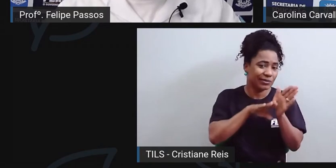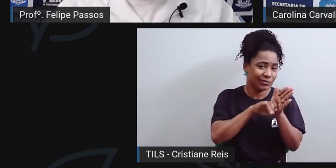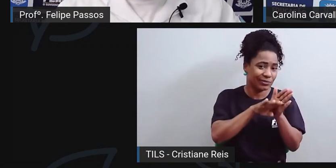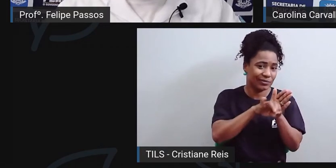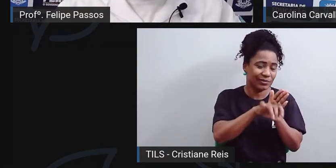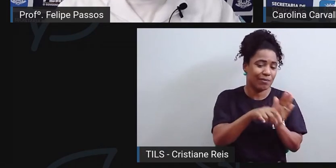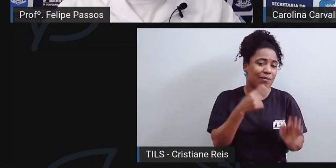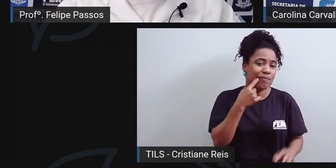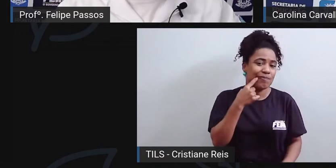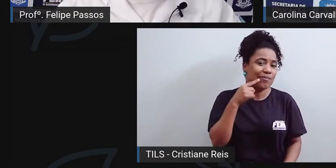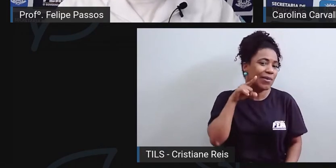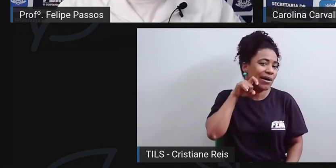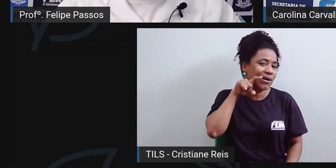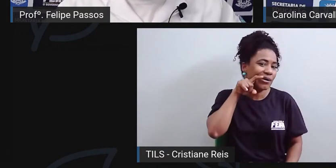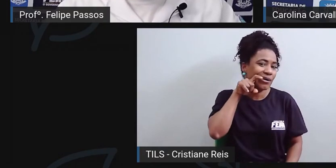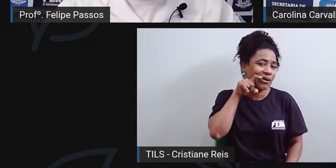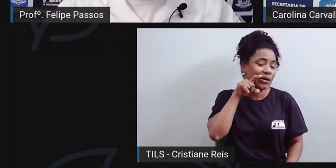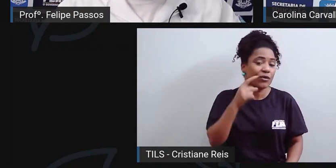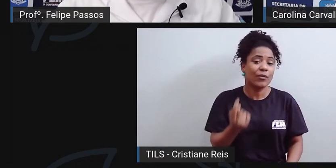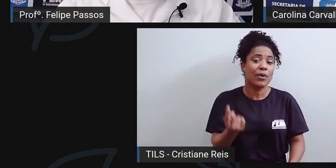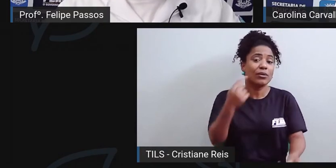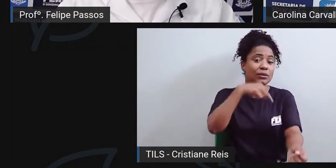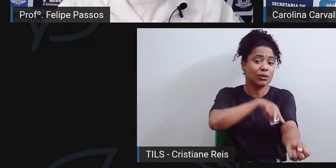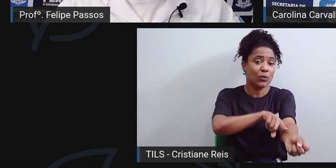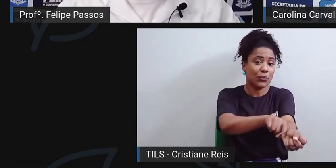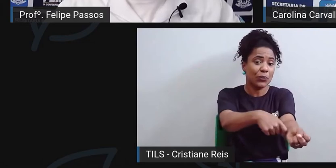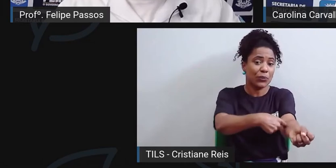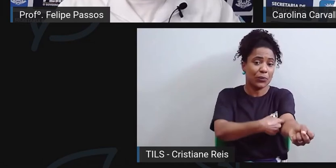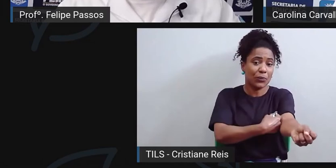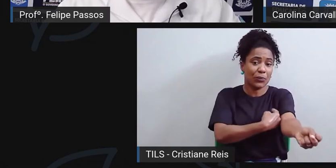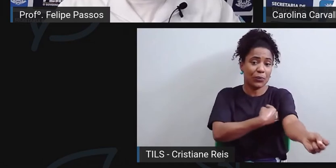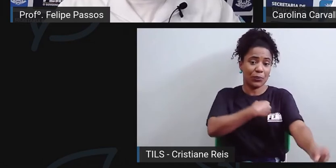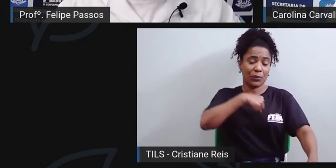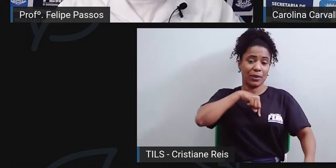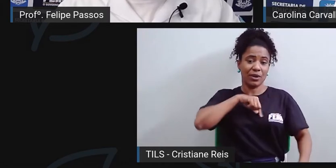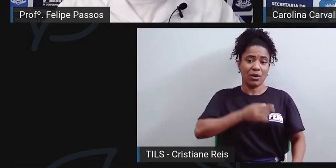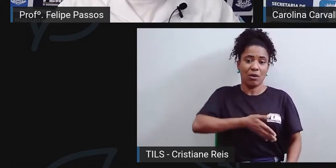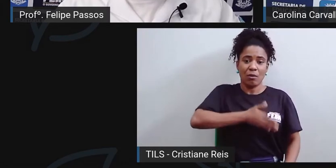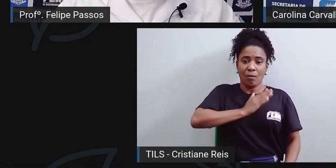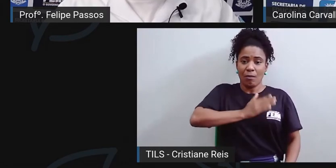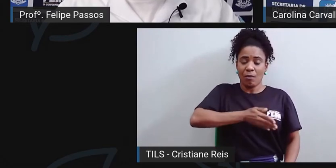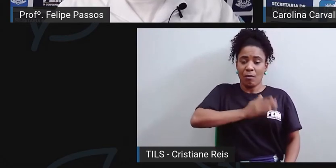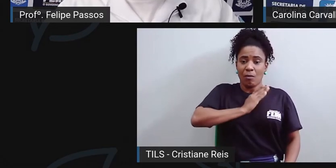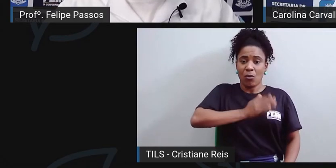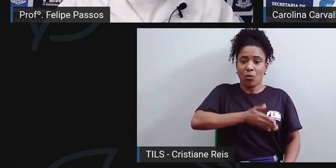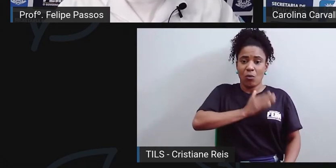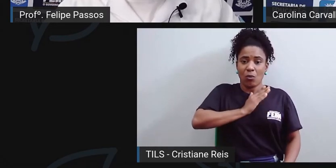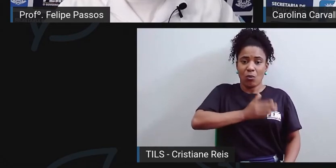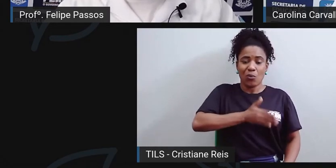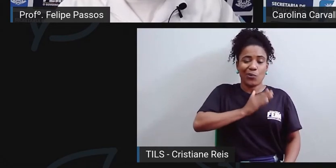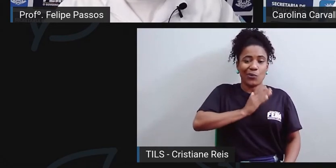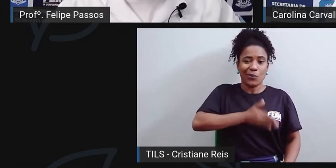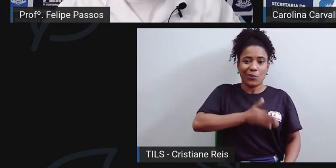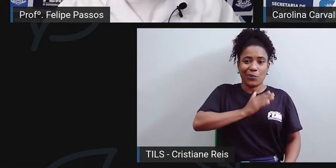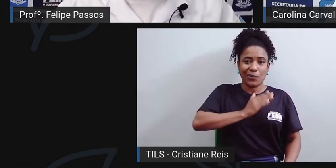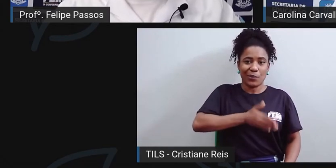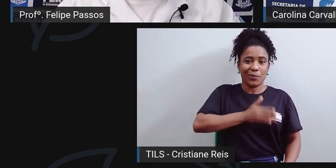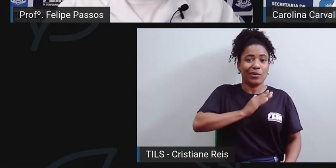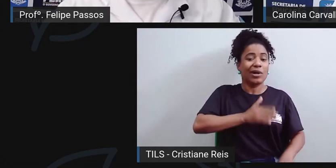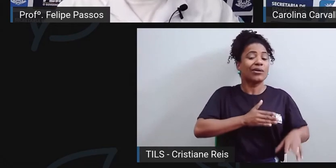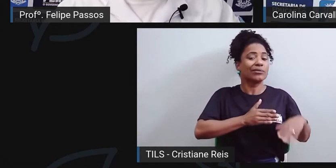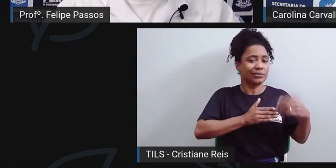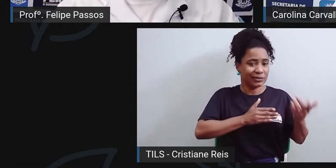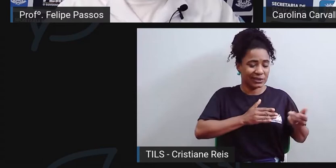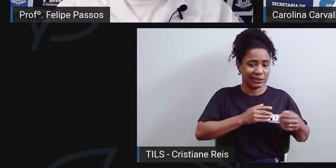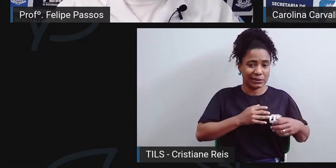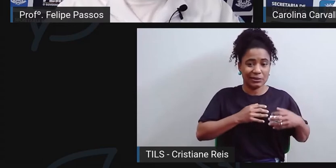desse abscesso para a corrente sanguínea, chegaram no coração e provocaram uma inflamação no músculo cardíaco, que a gente chama de endocardite,